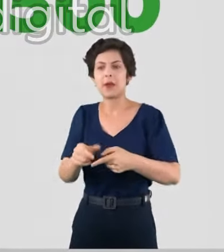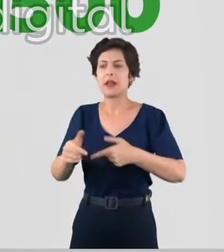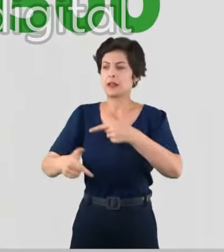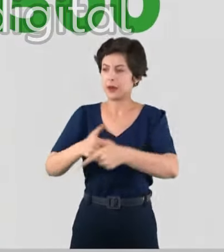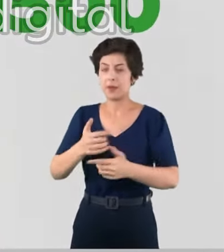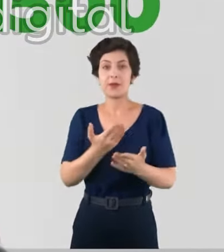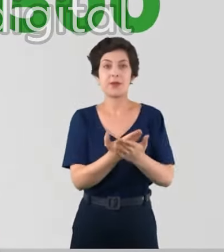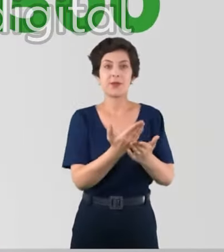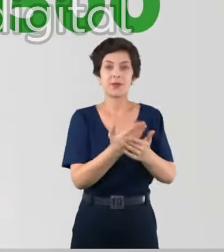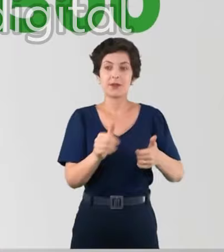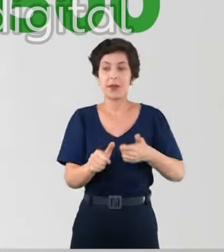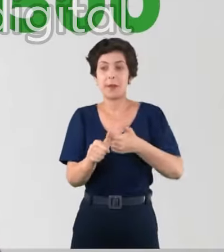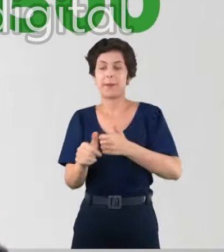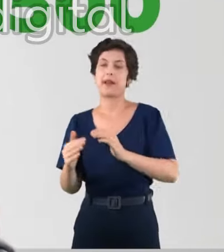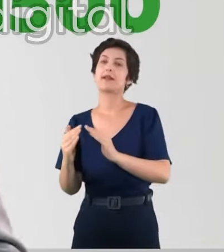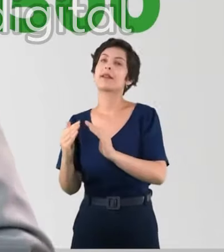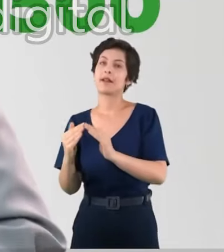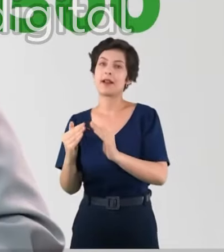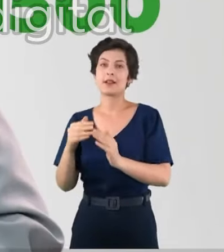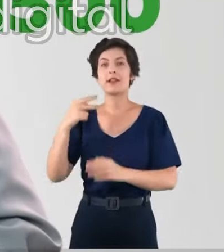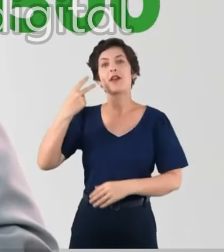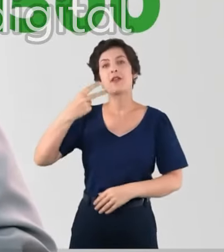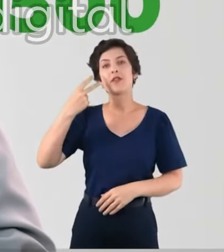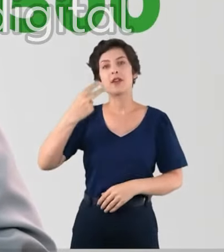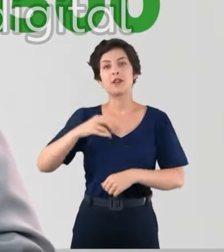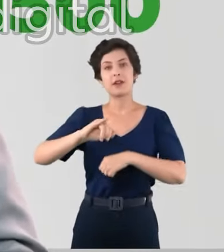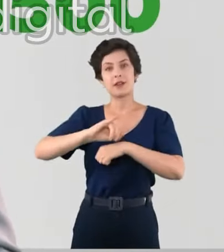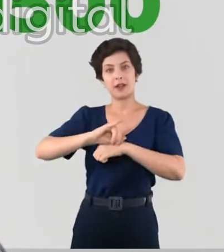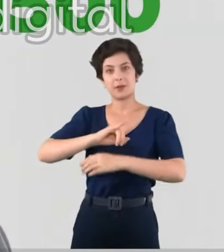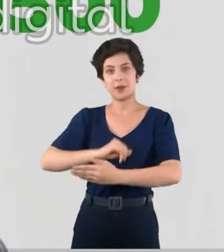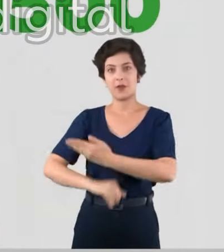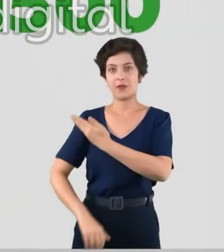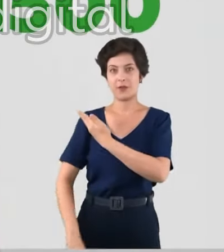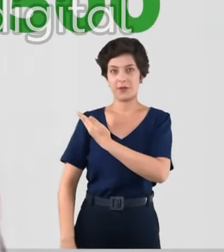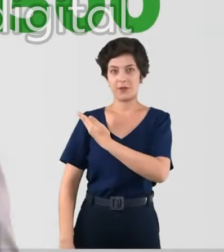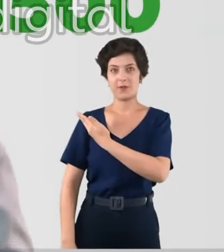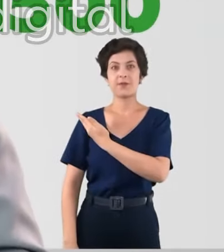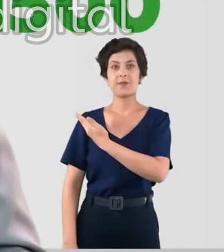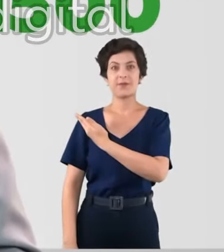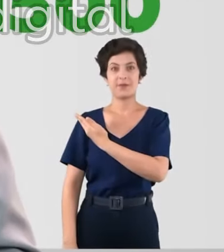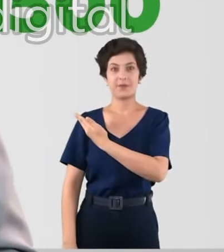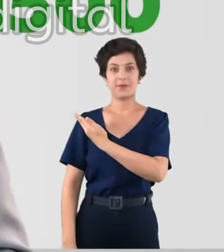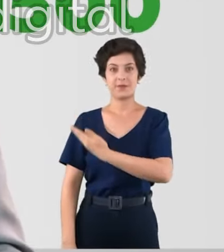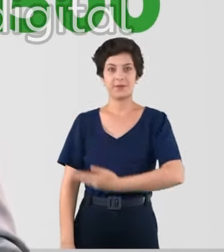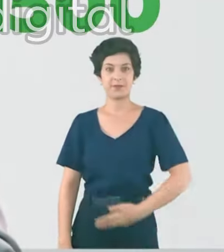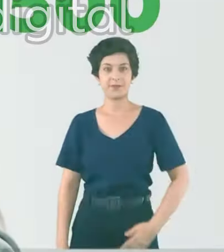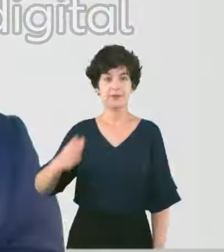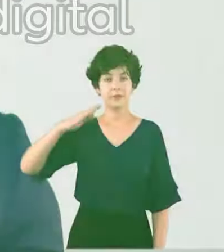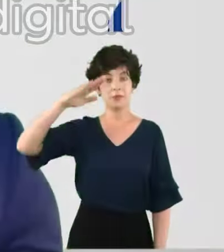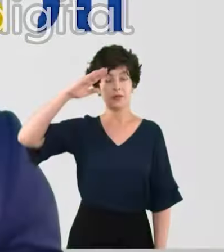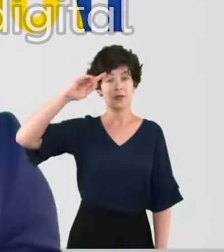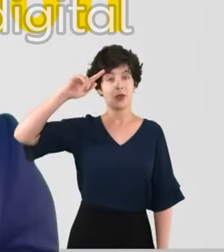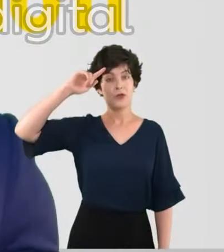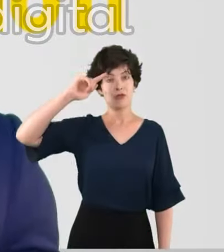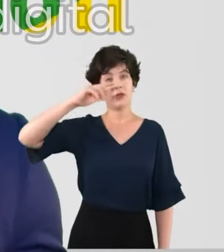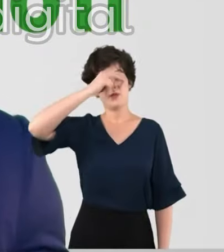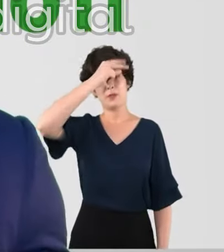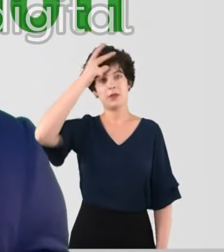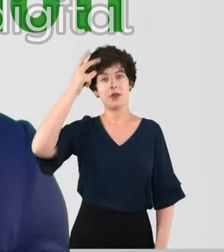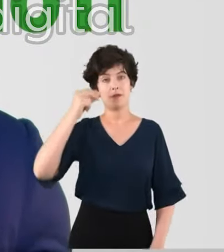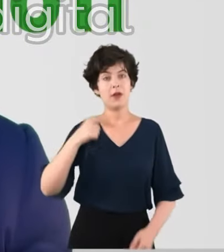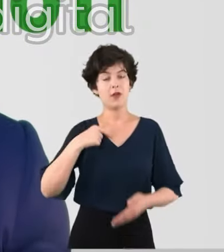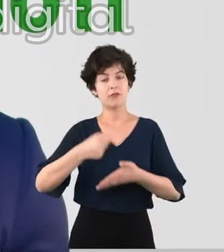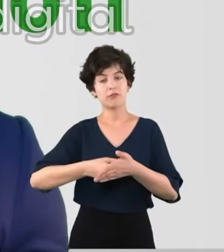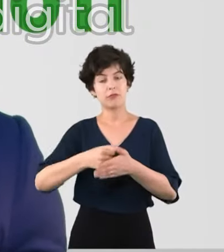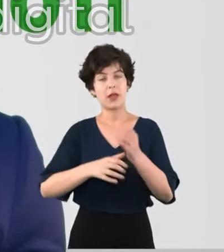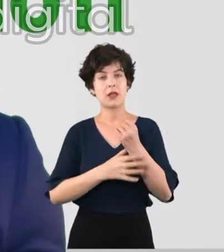trabalhe e estude perto de sua casa. Para a vereadora na capital, vote Janaína Pascoal, 11-500. Sou de CM e vou lutar para